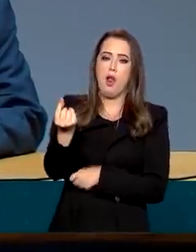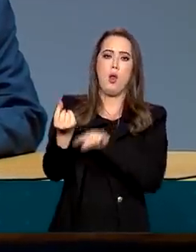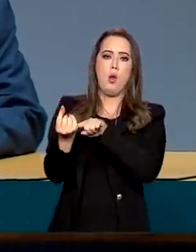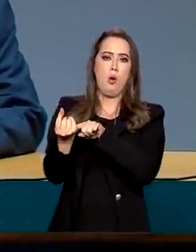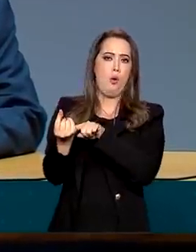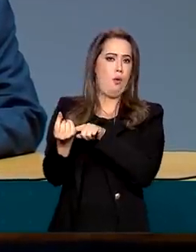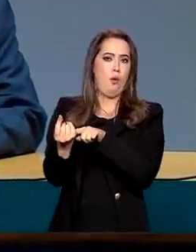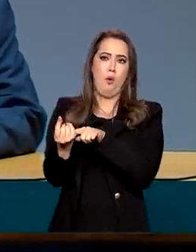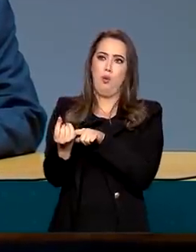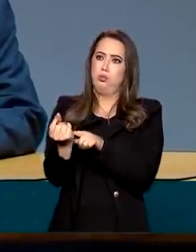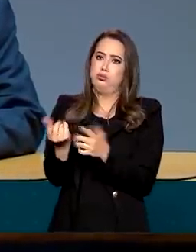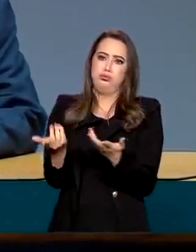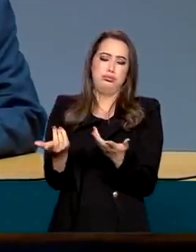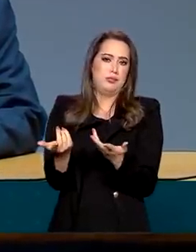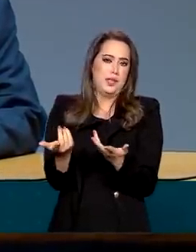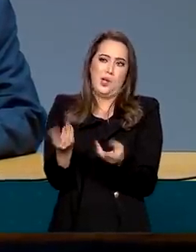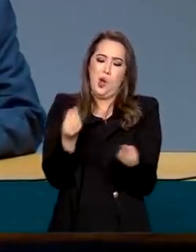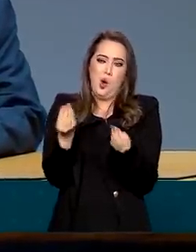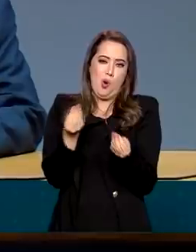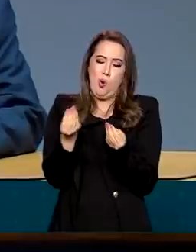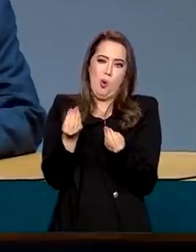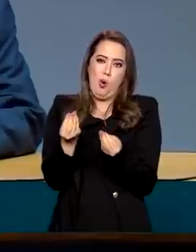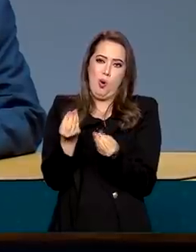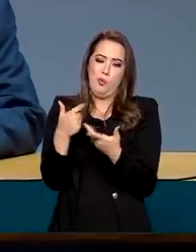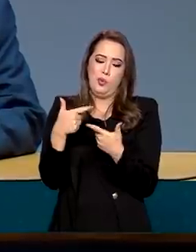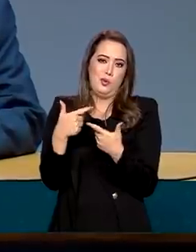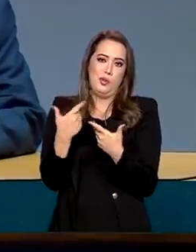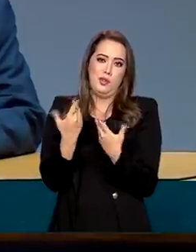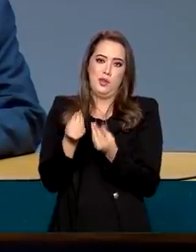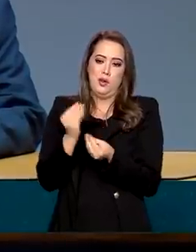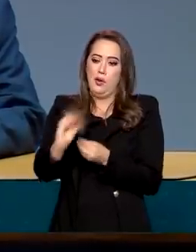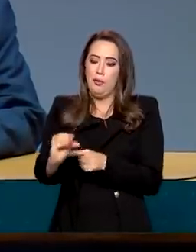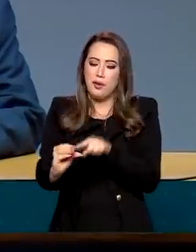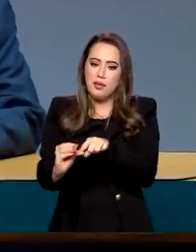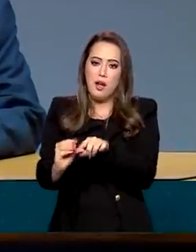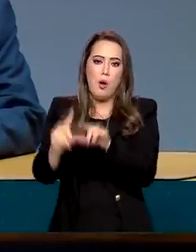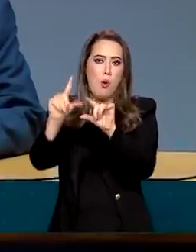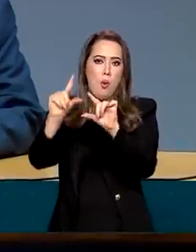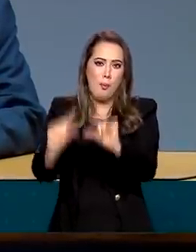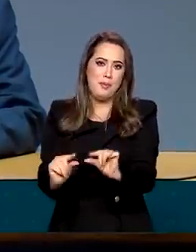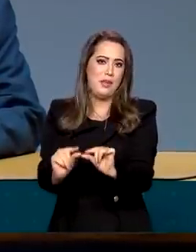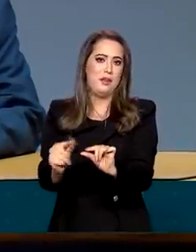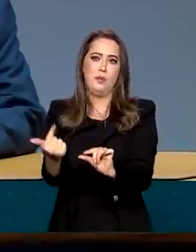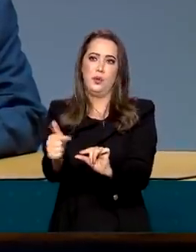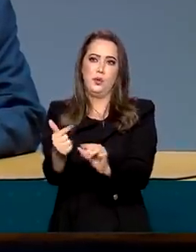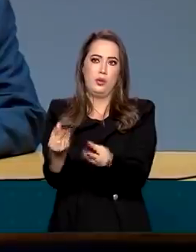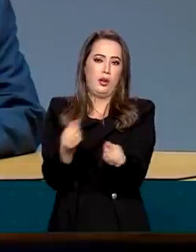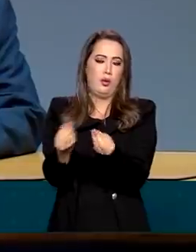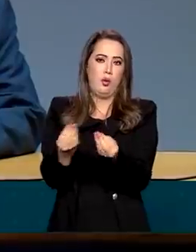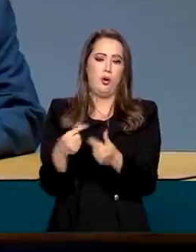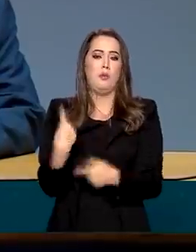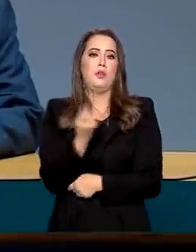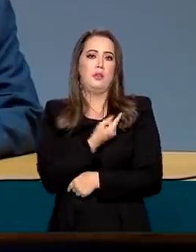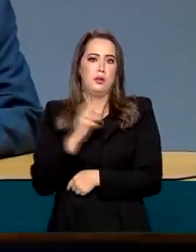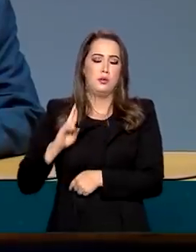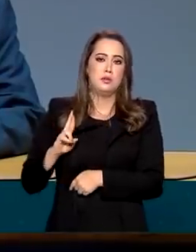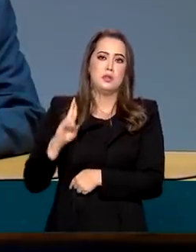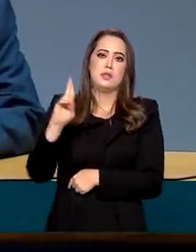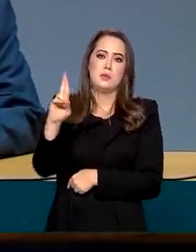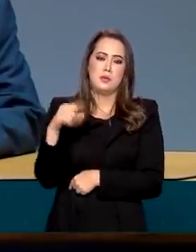realmente insuficiente para o mínimo. Assim, sendo com responsabilidade,